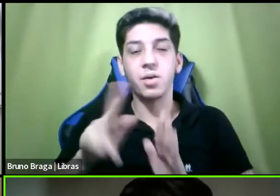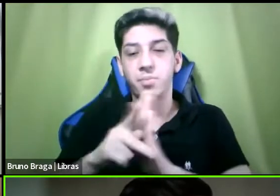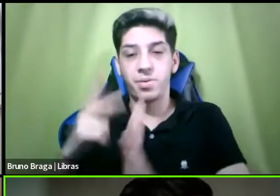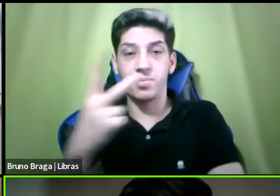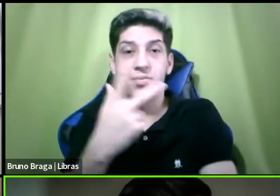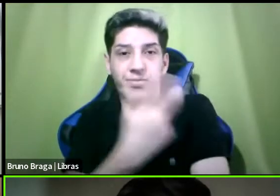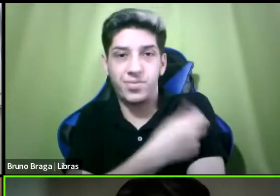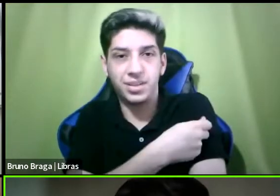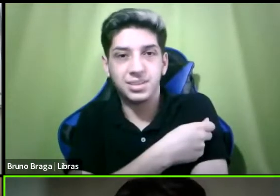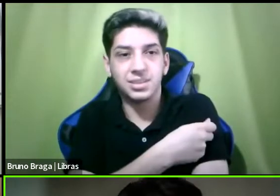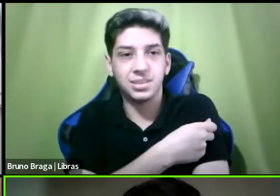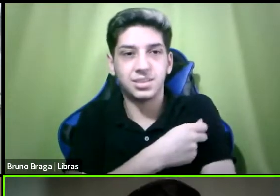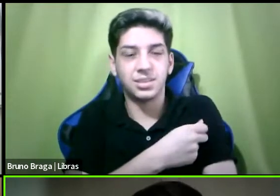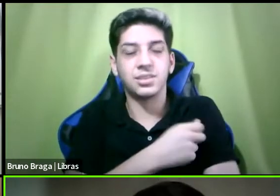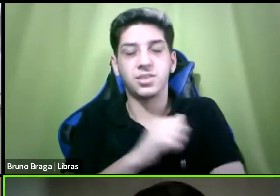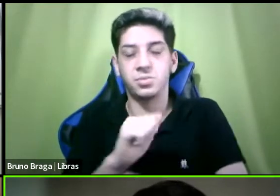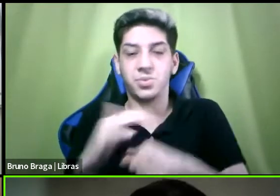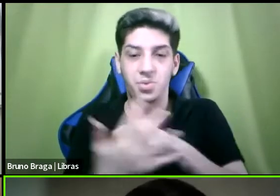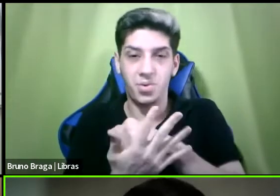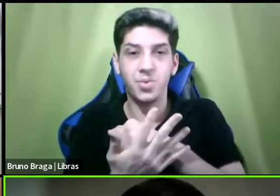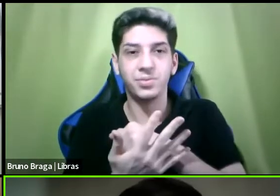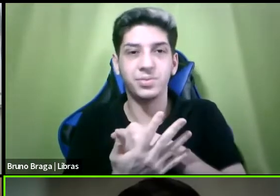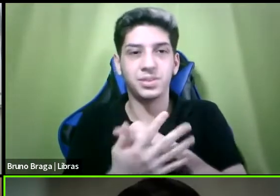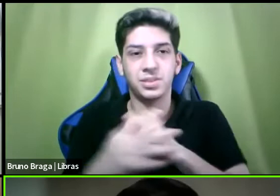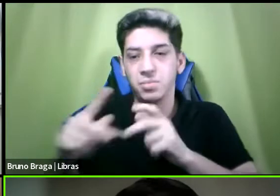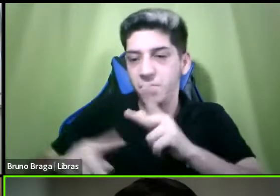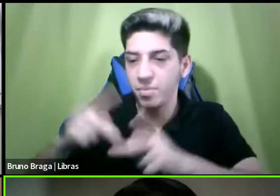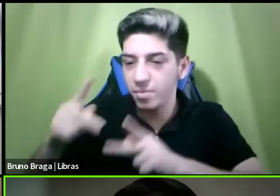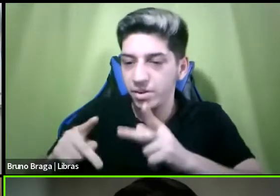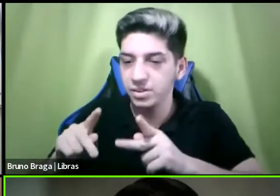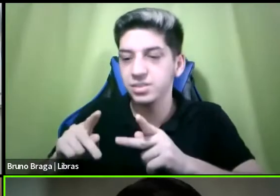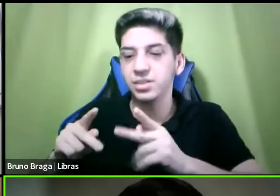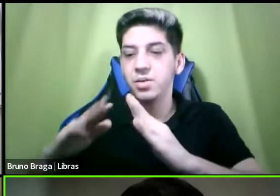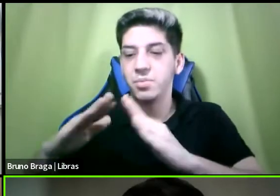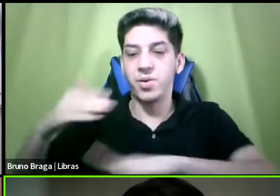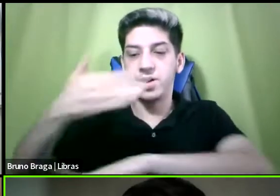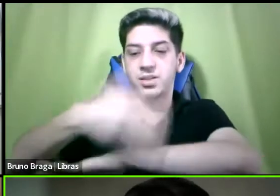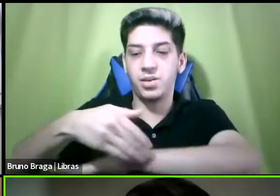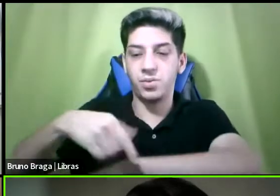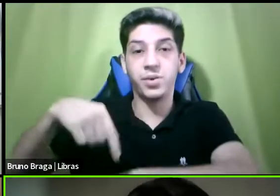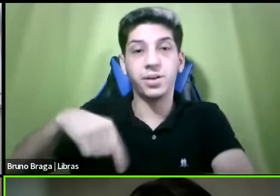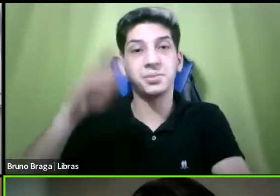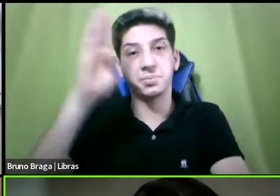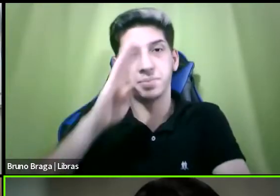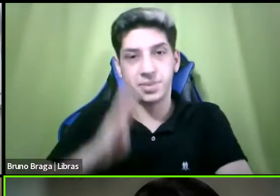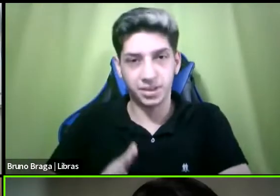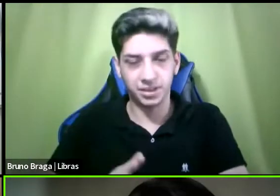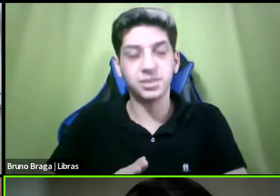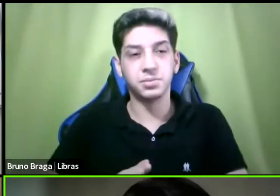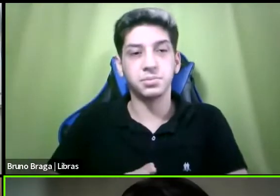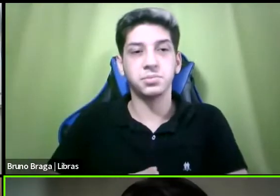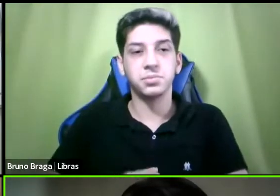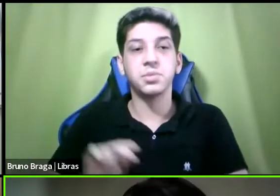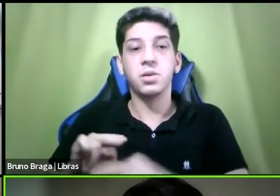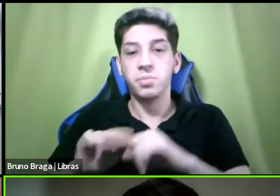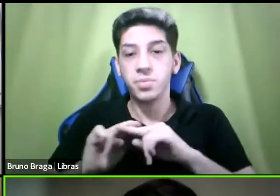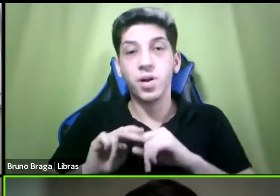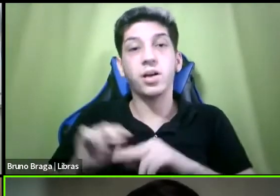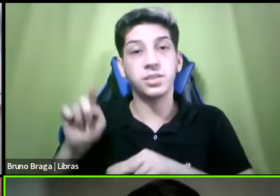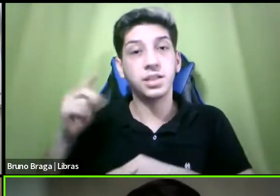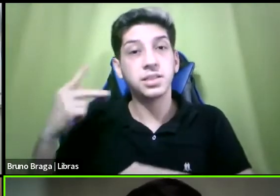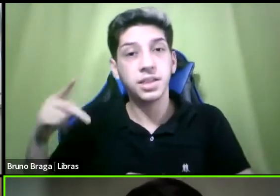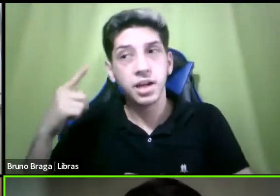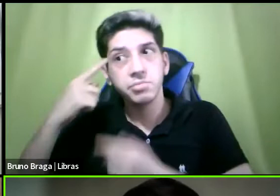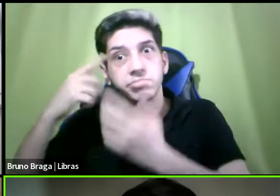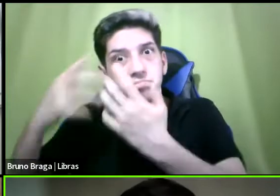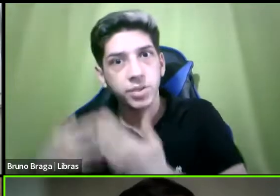né contra a covid-19 para a população em situação de rua em todo o Brasil né a partir de uma provocação do doutor Renan porque o